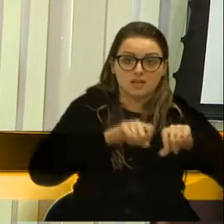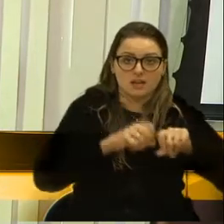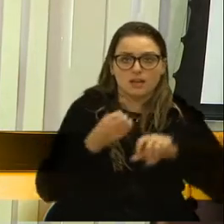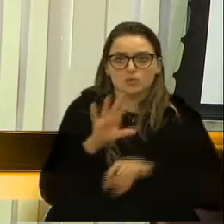Muito obrigado. Obrigado.